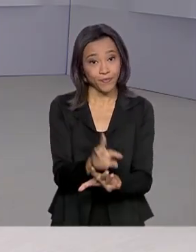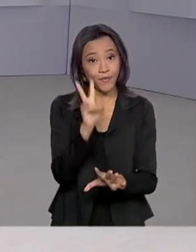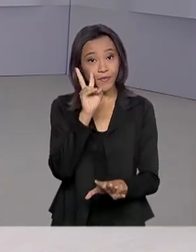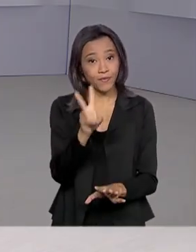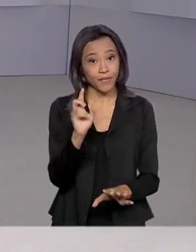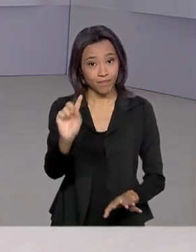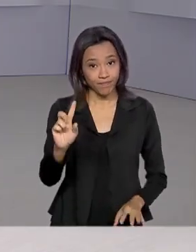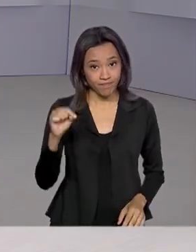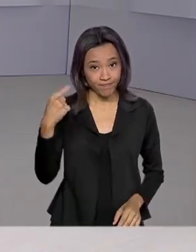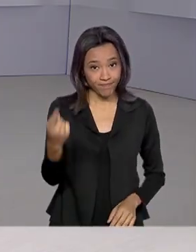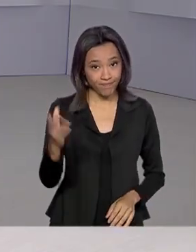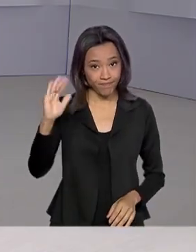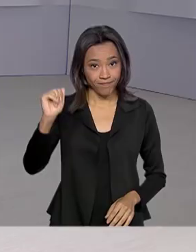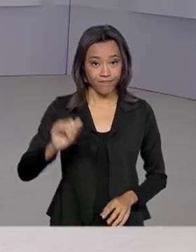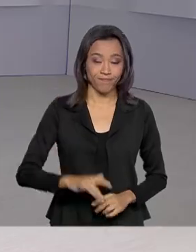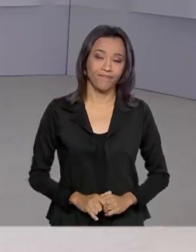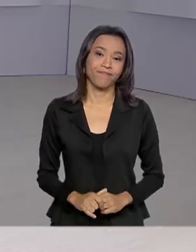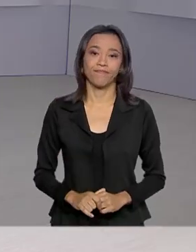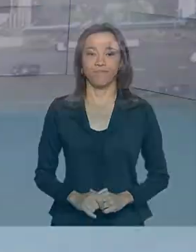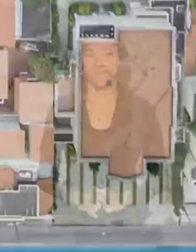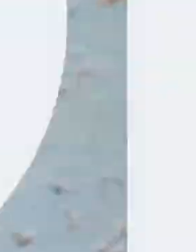vemos na próxima edição. Até lá!